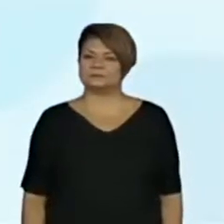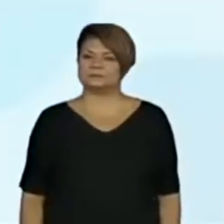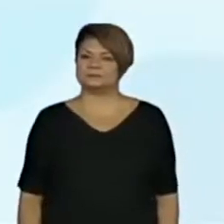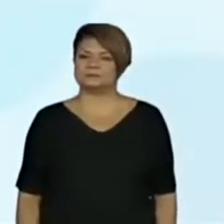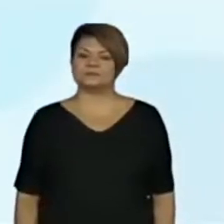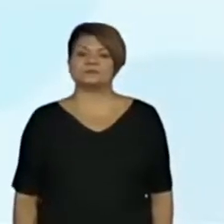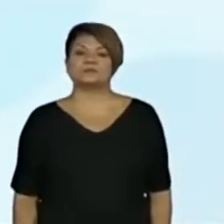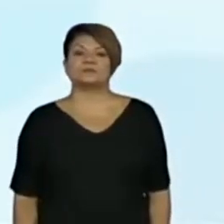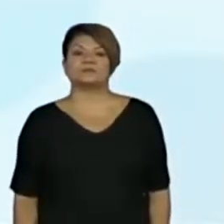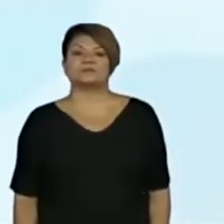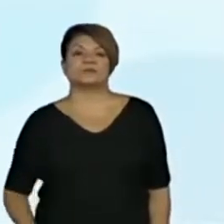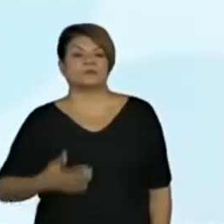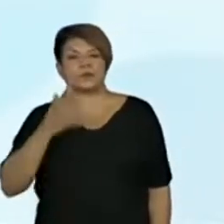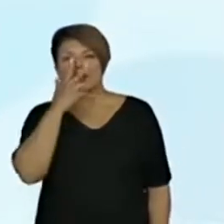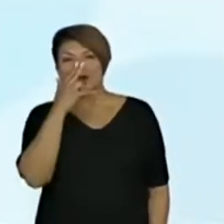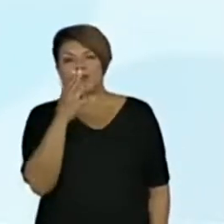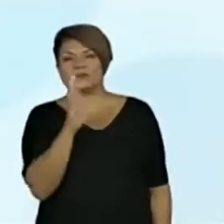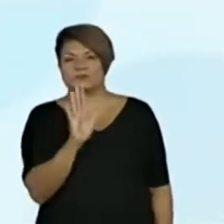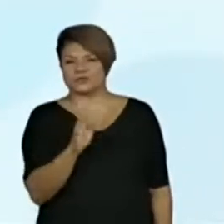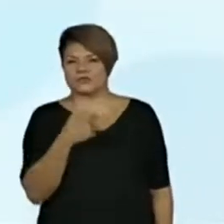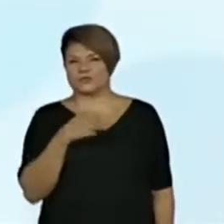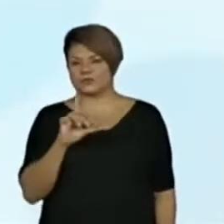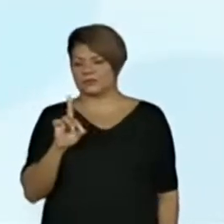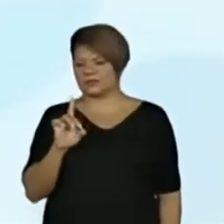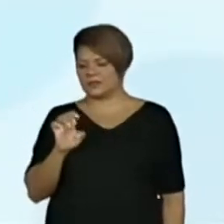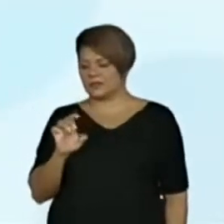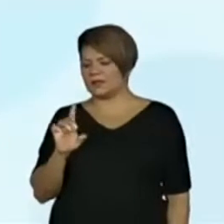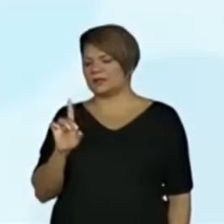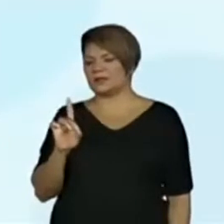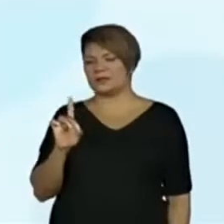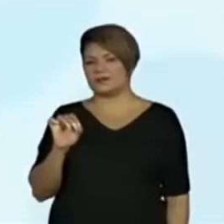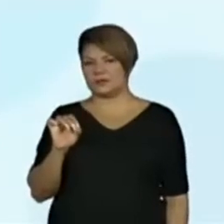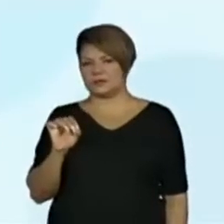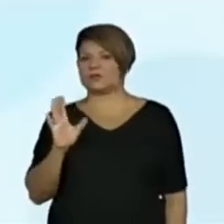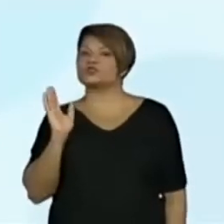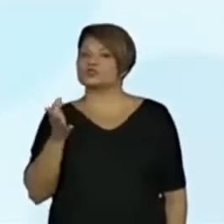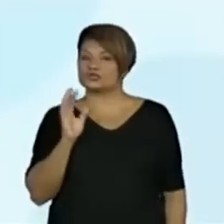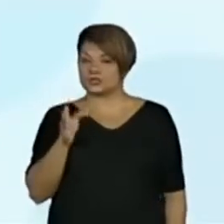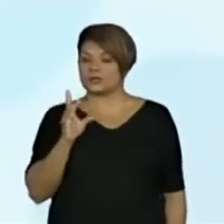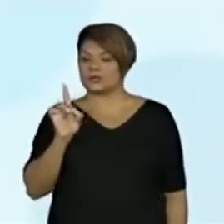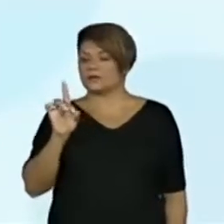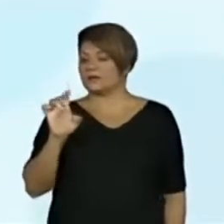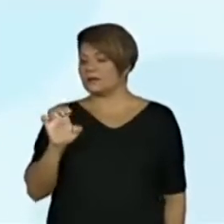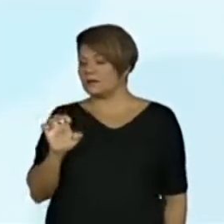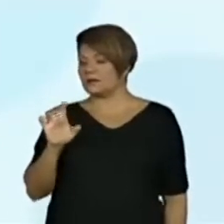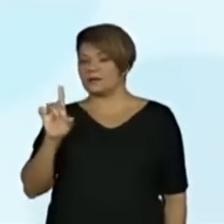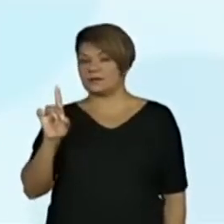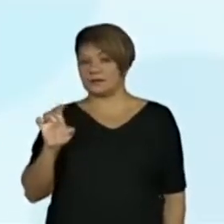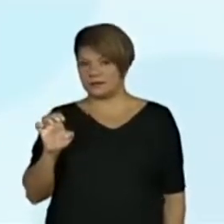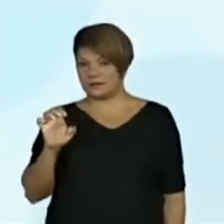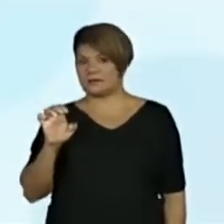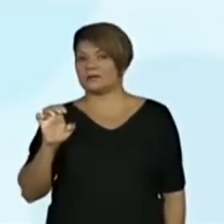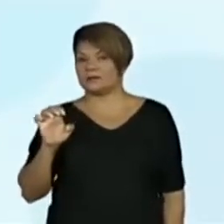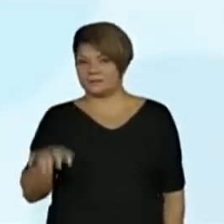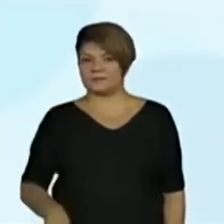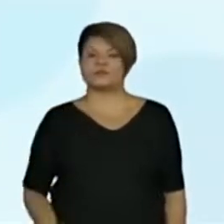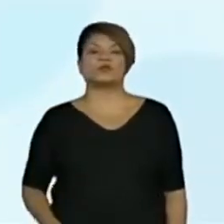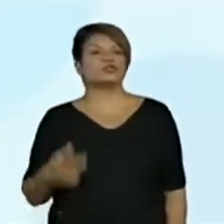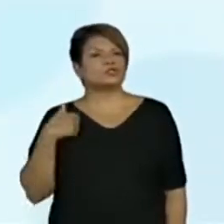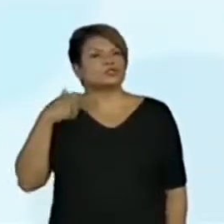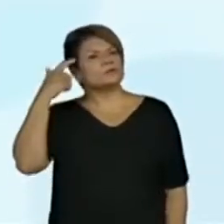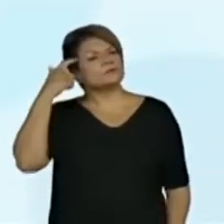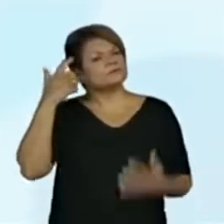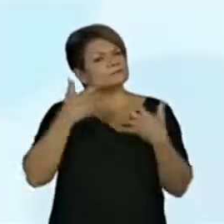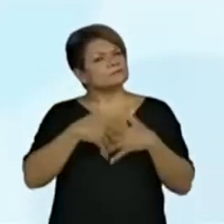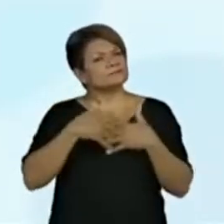E eu acho que quando fala dedo, até ajuda um pouquinho mais. Sim. Eu já penso na segunda letra, né? Eu já consigo